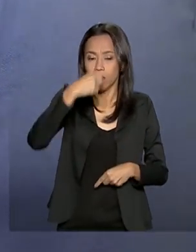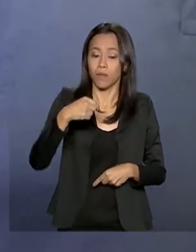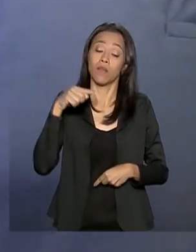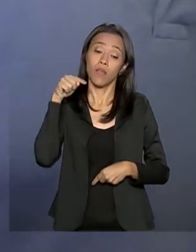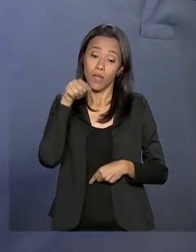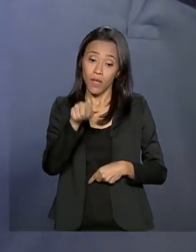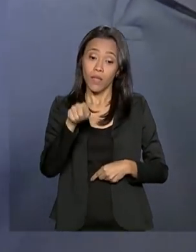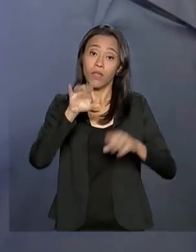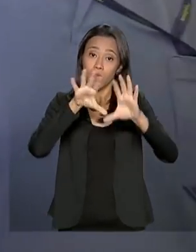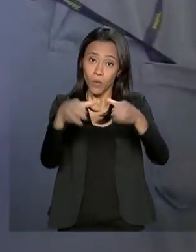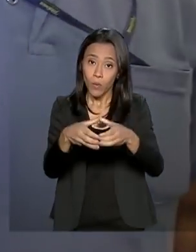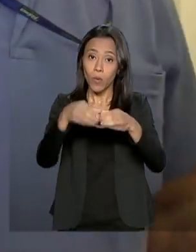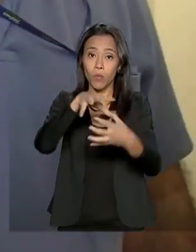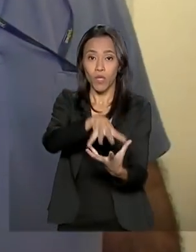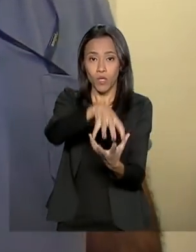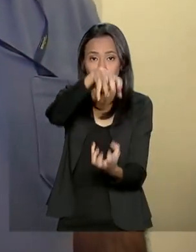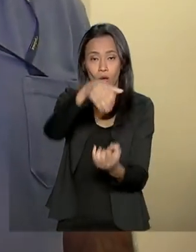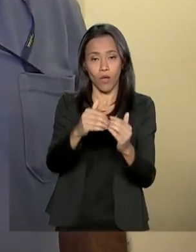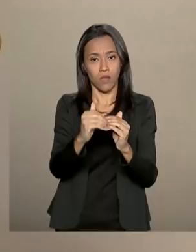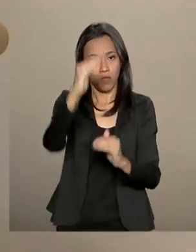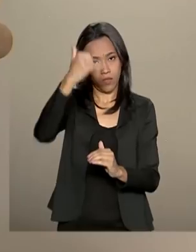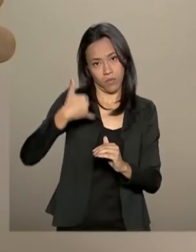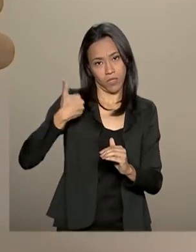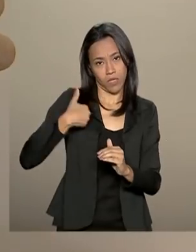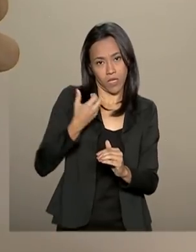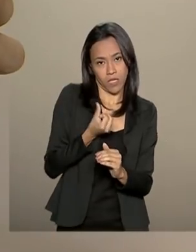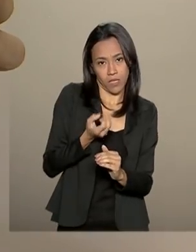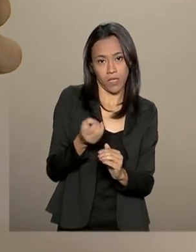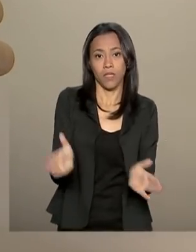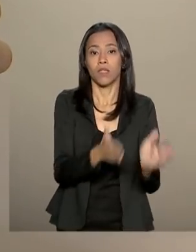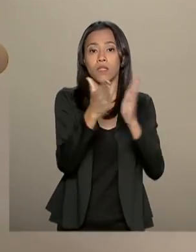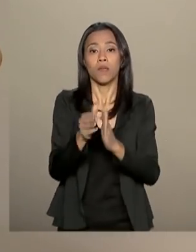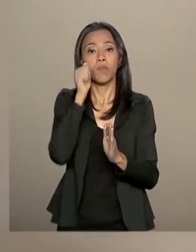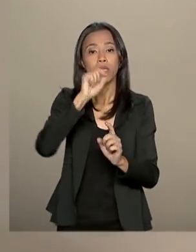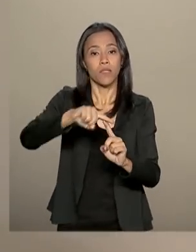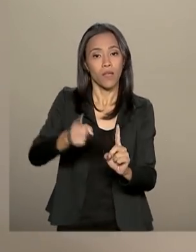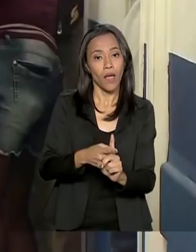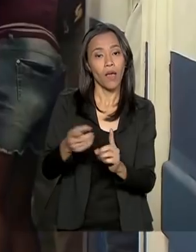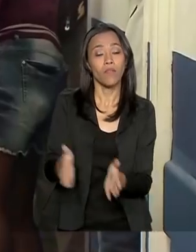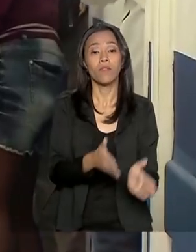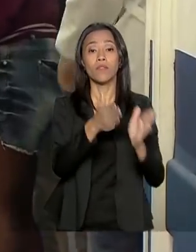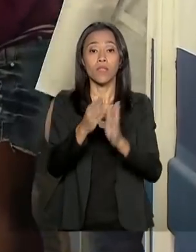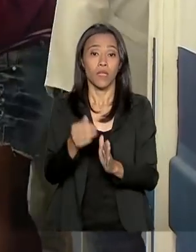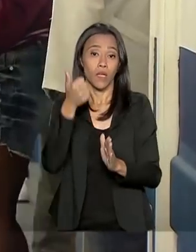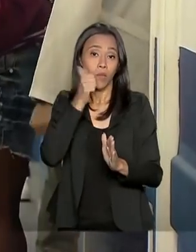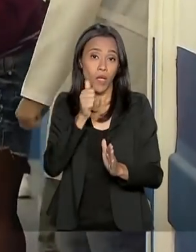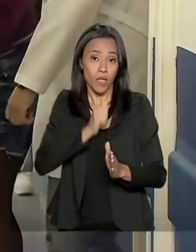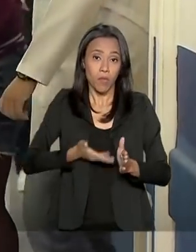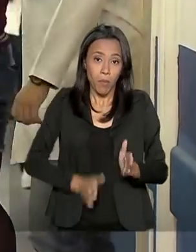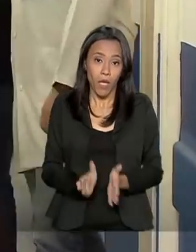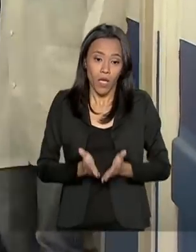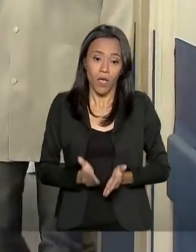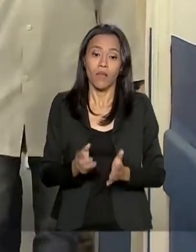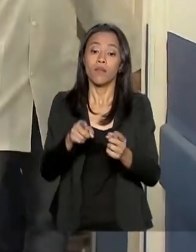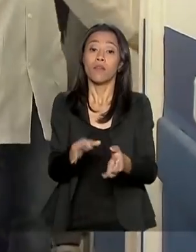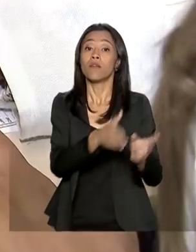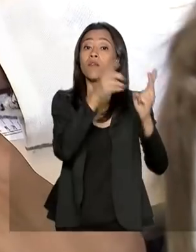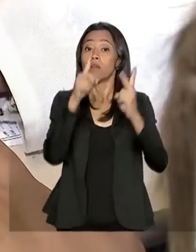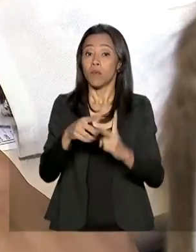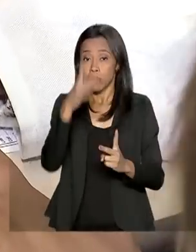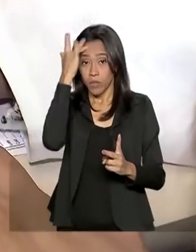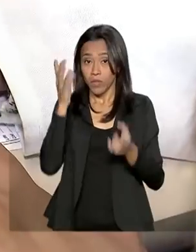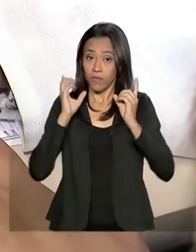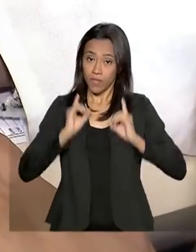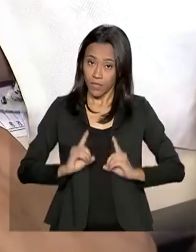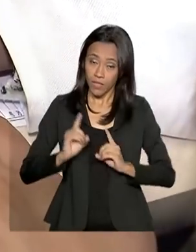inclui ainda idosos com mais de 60 anos, gestantes, mães no pós-parto, pessoas com necessidades especiais,